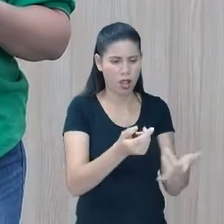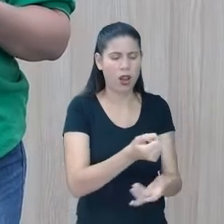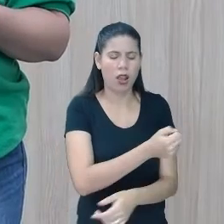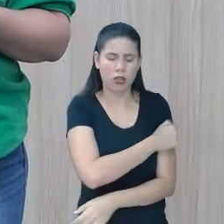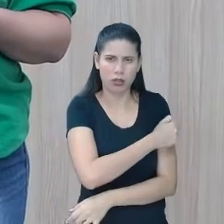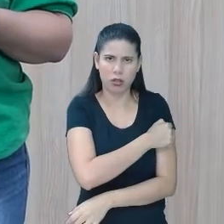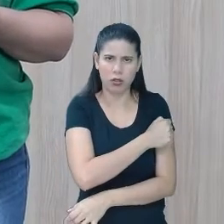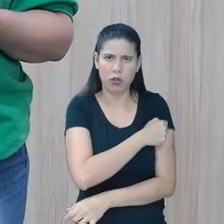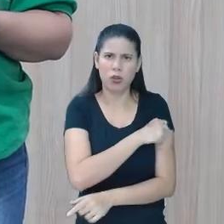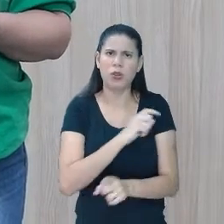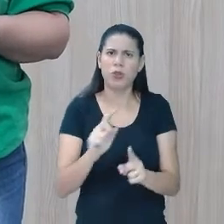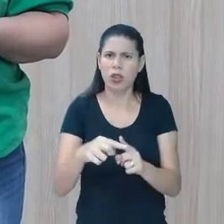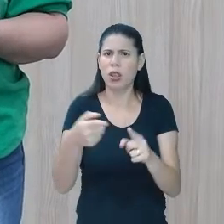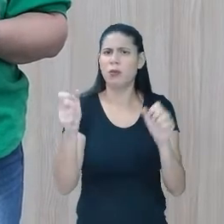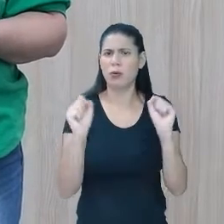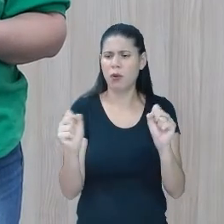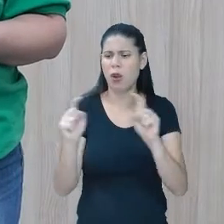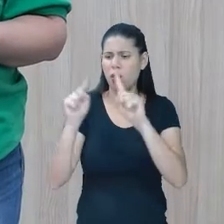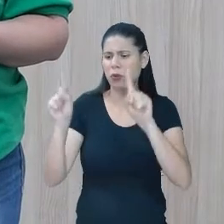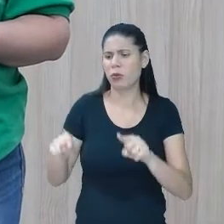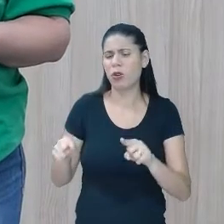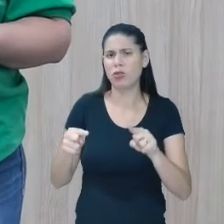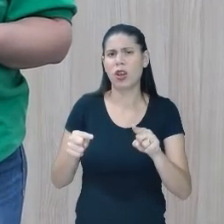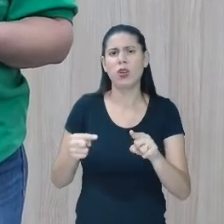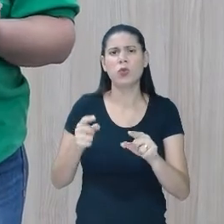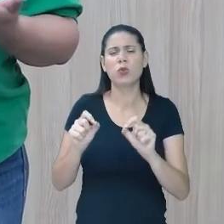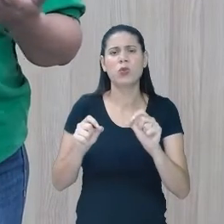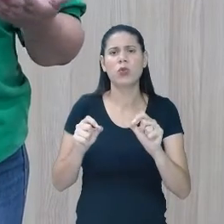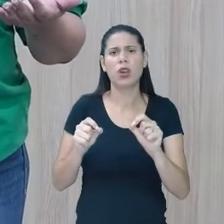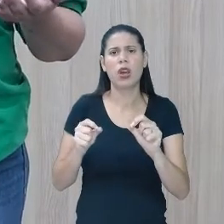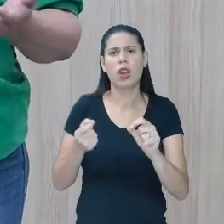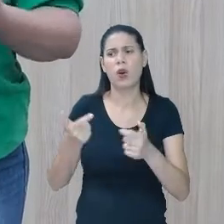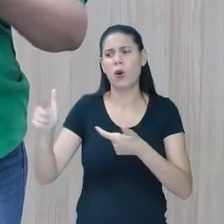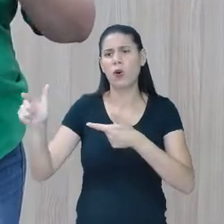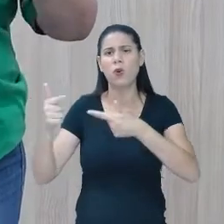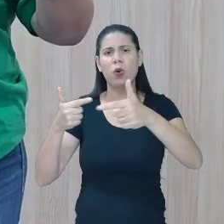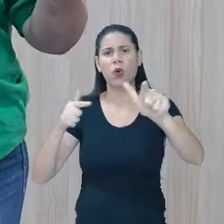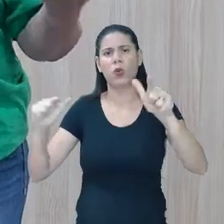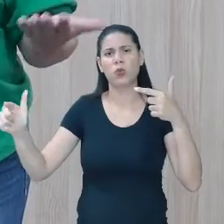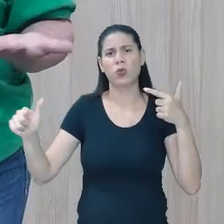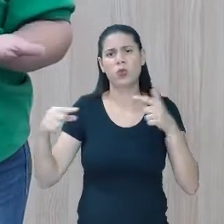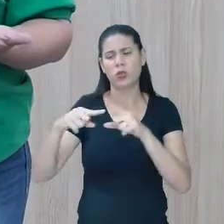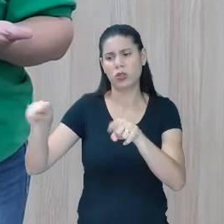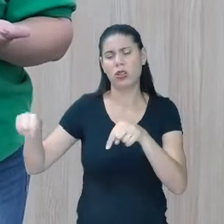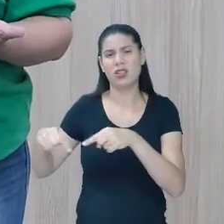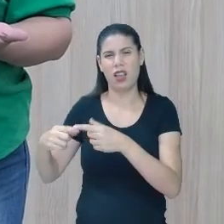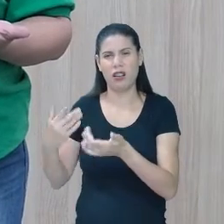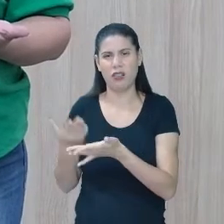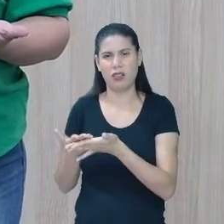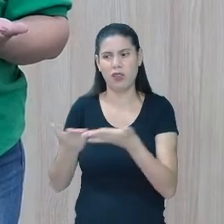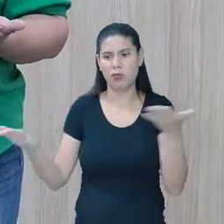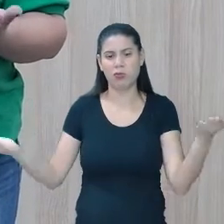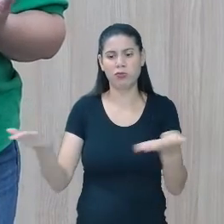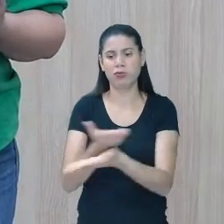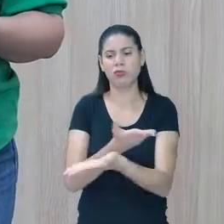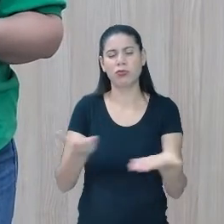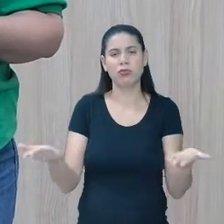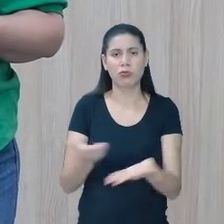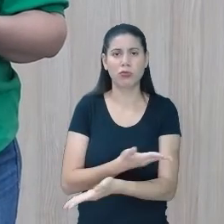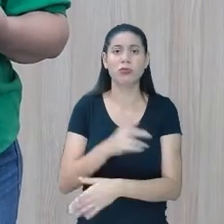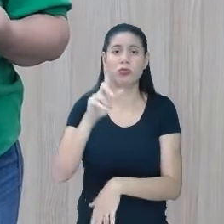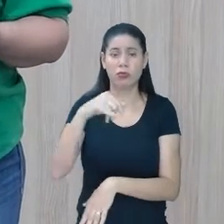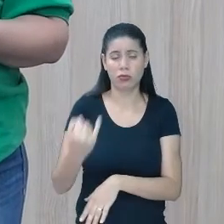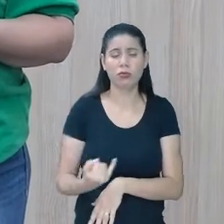Depois, por que não, um projeto com a troca da colaboração com outra turma da escola. Então, é